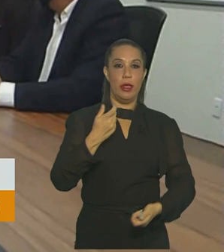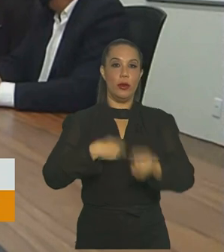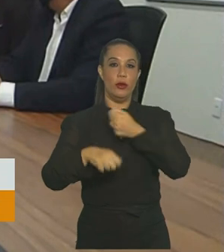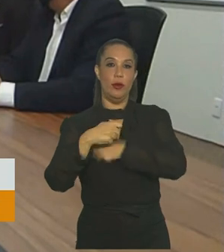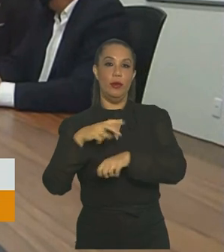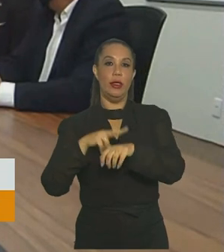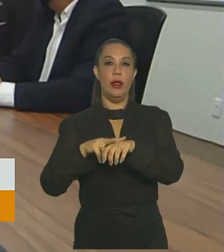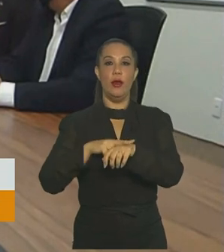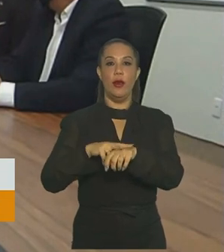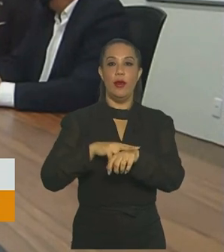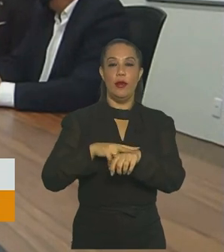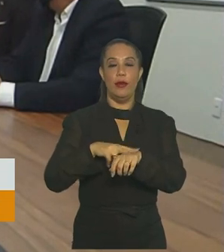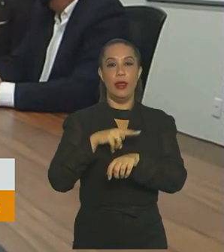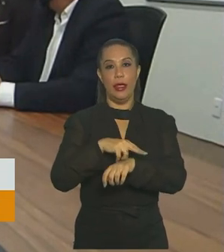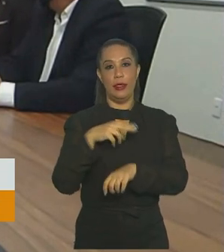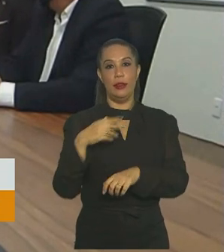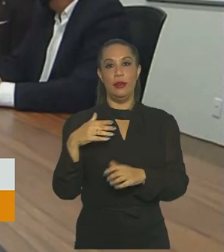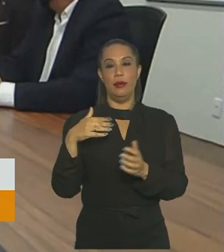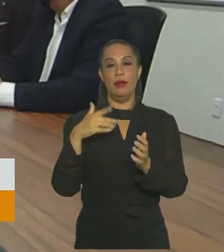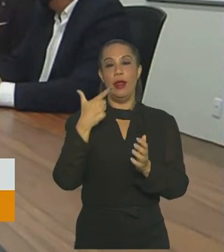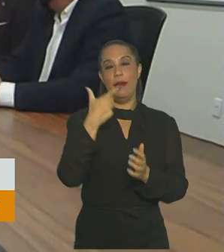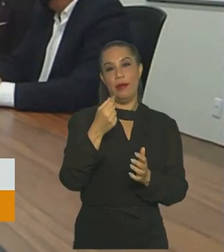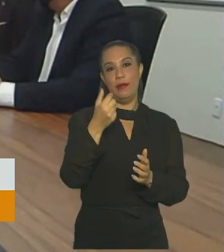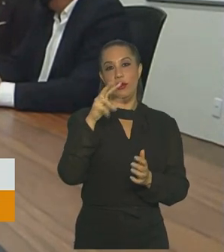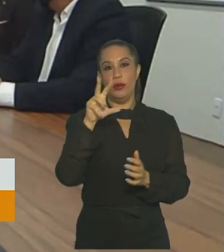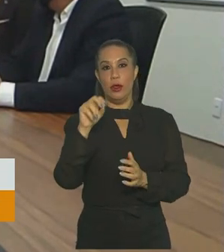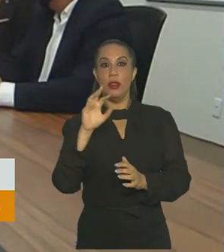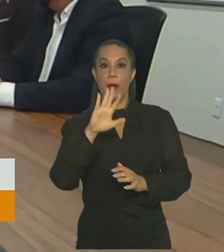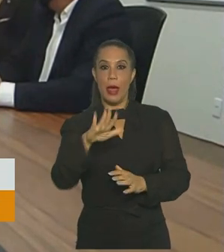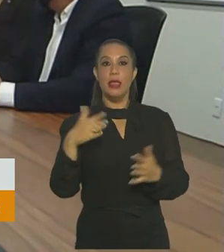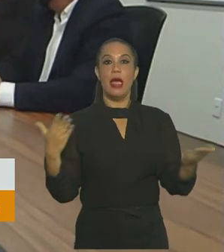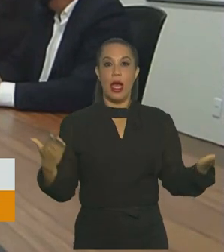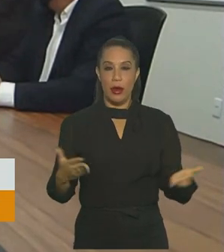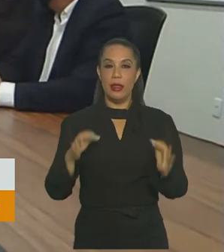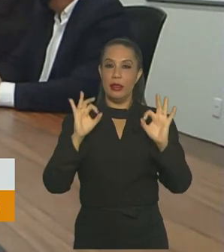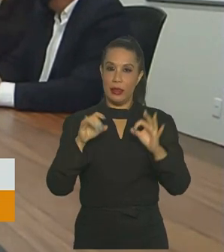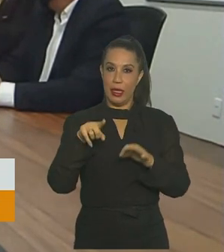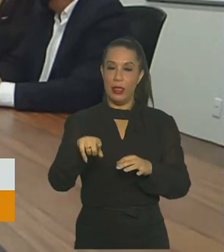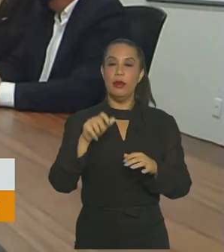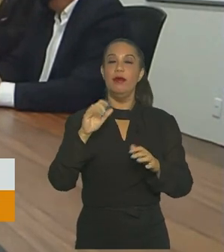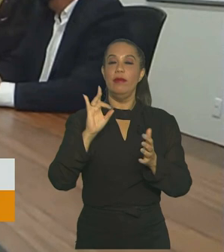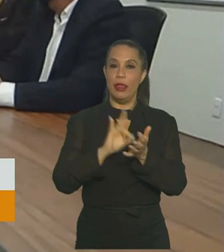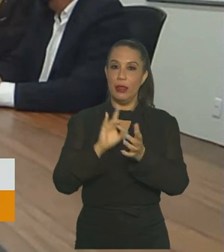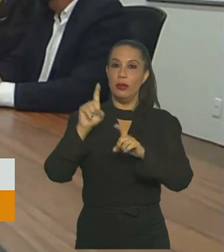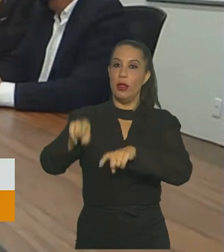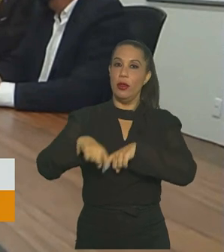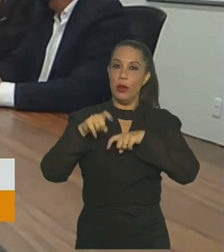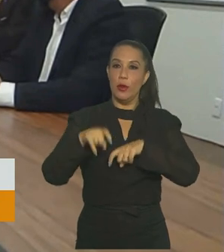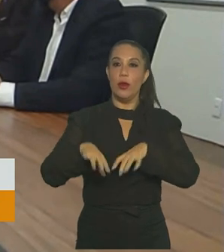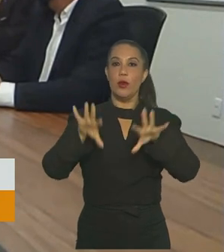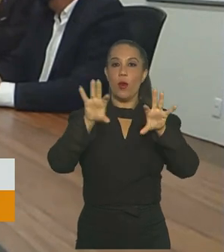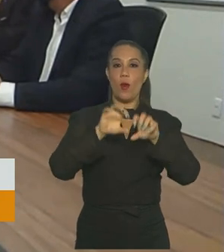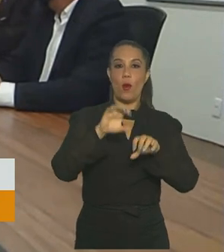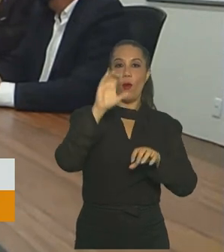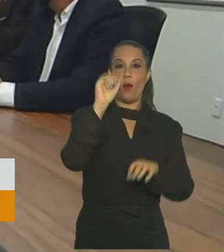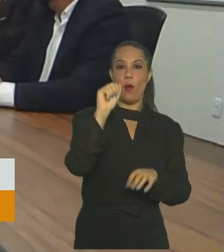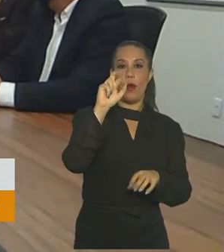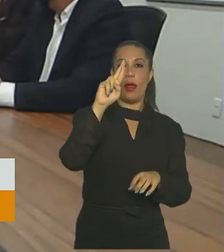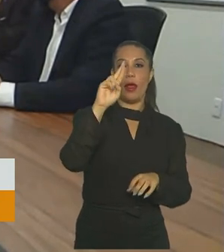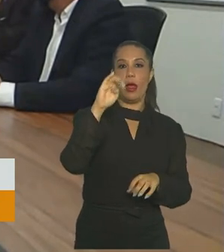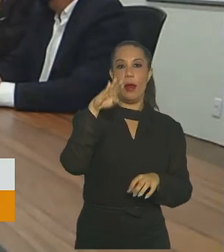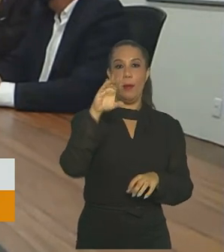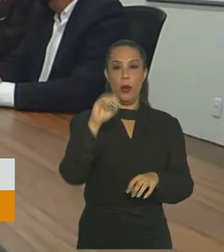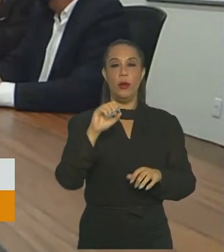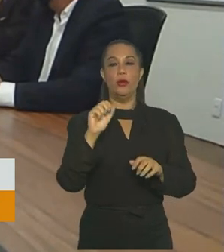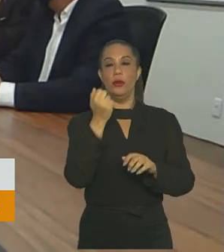neutralidade de carbono em 2050. E provavelmente vai ser ela que vai absorver muito carbono da atmosfera como uma